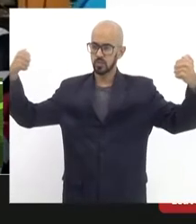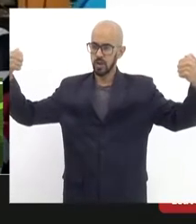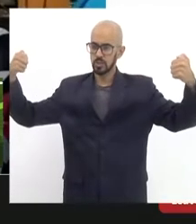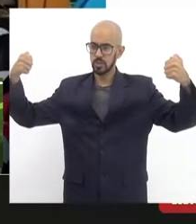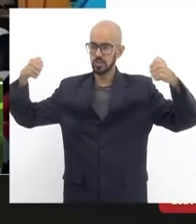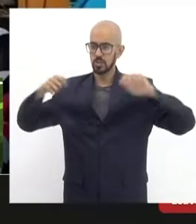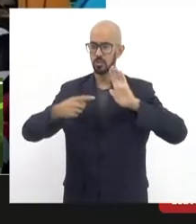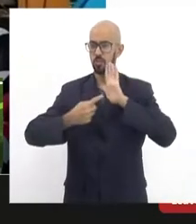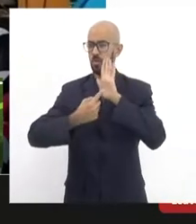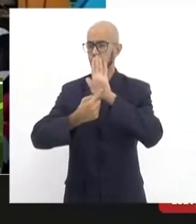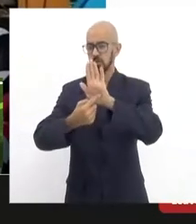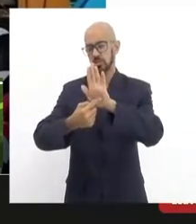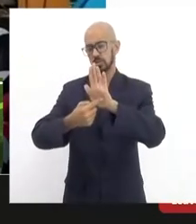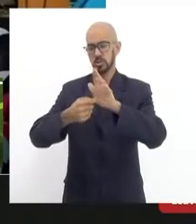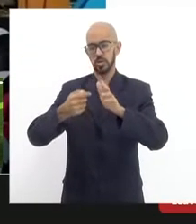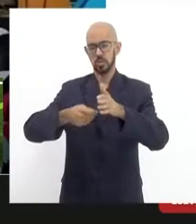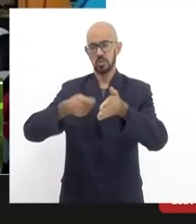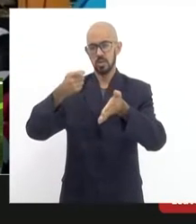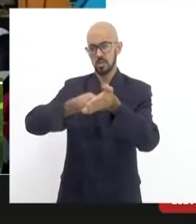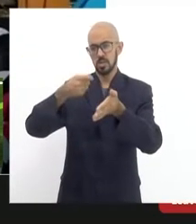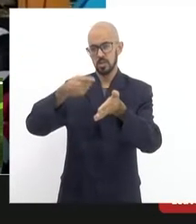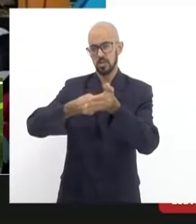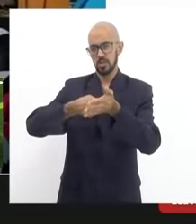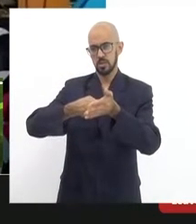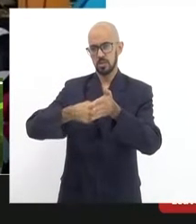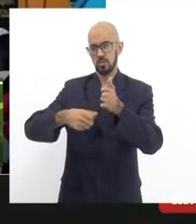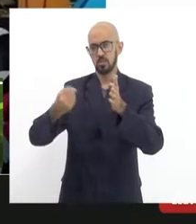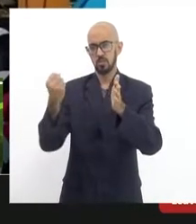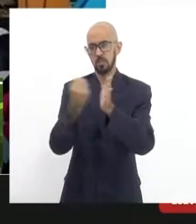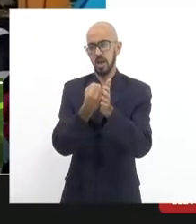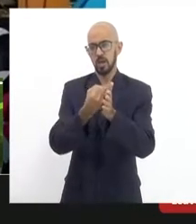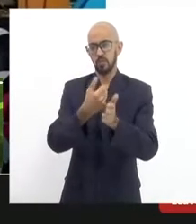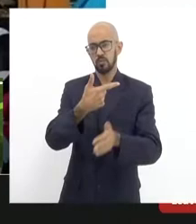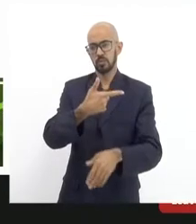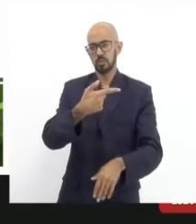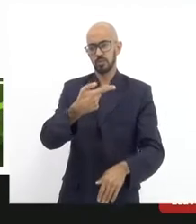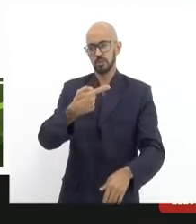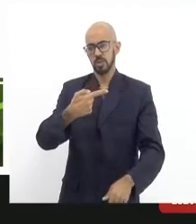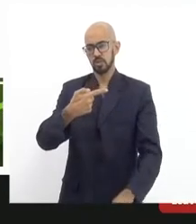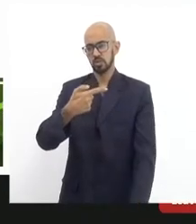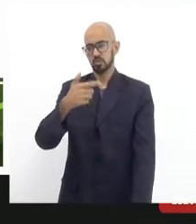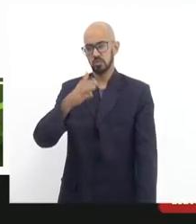ao bonde no marco 27 de 2018. Adiante.